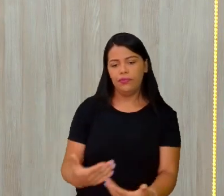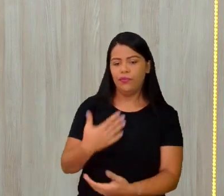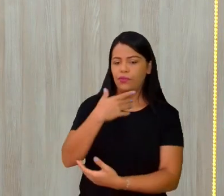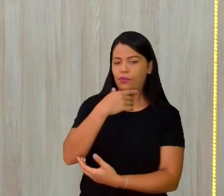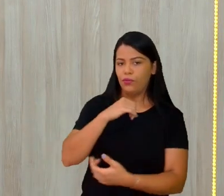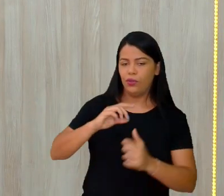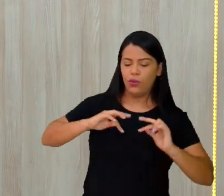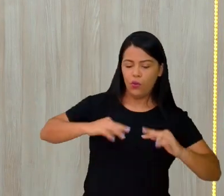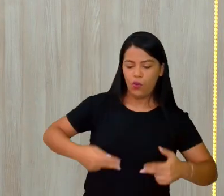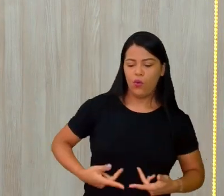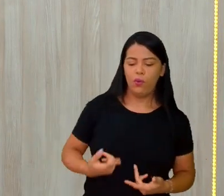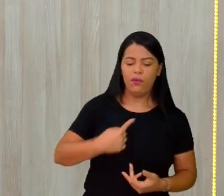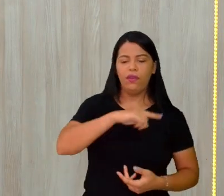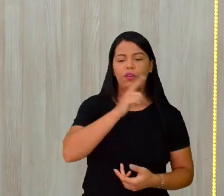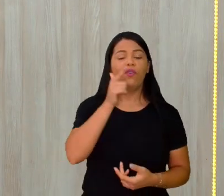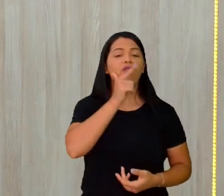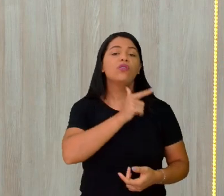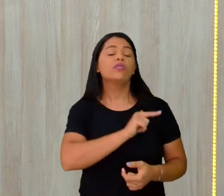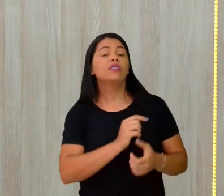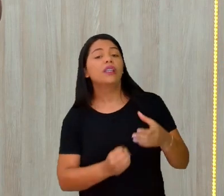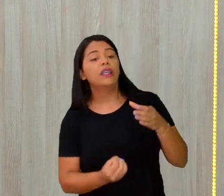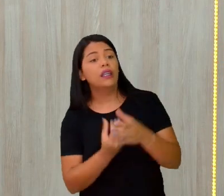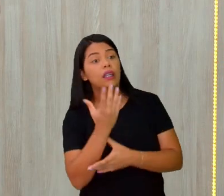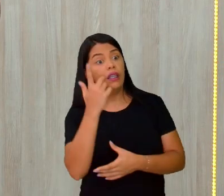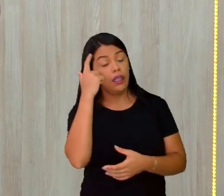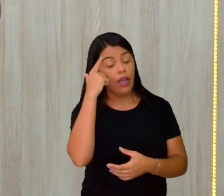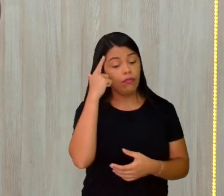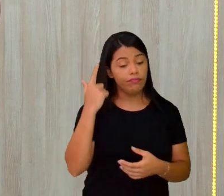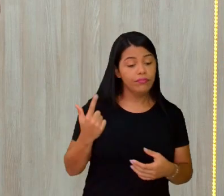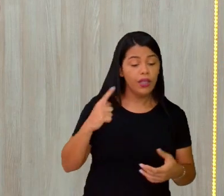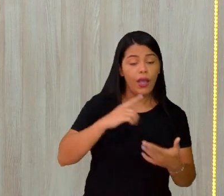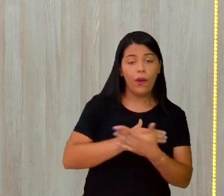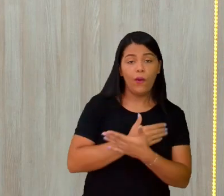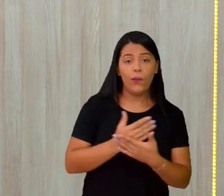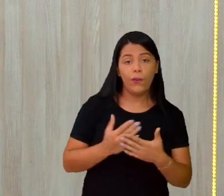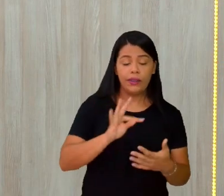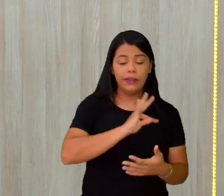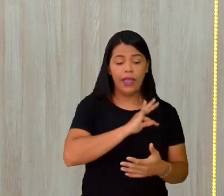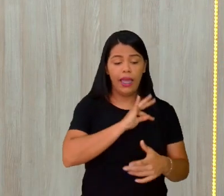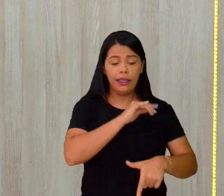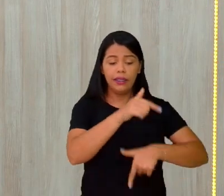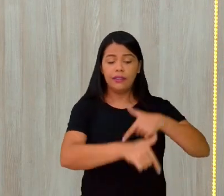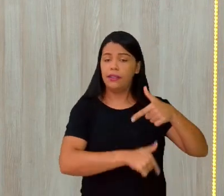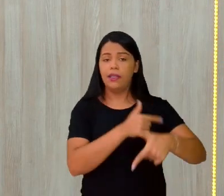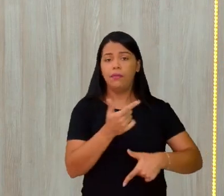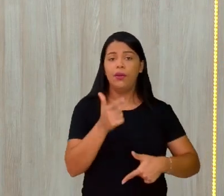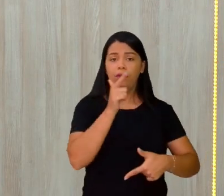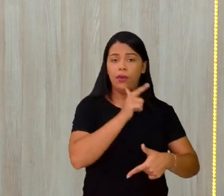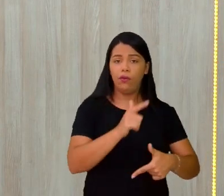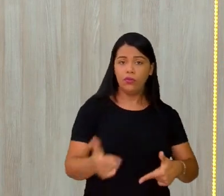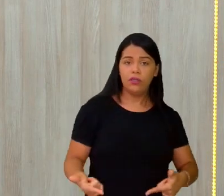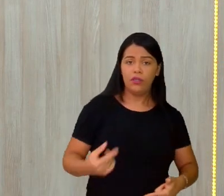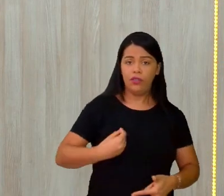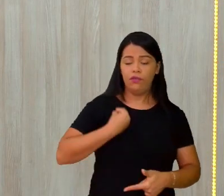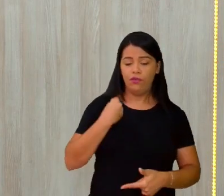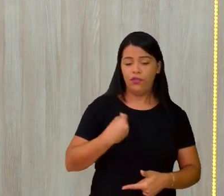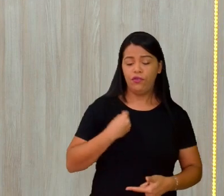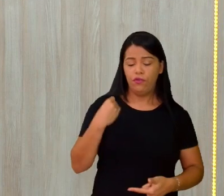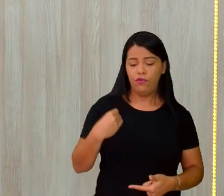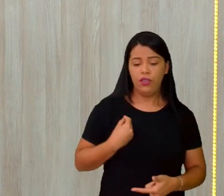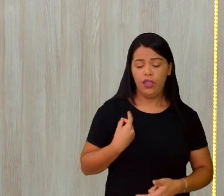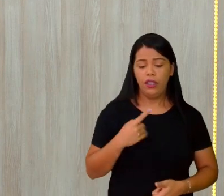de técnicas para suprir as suas necessidades, vai ali modificando,